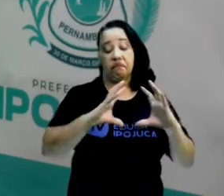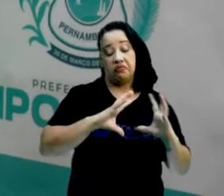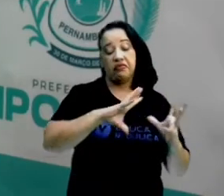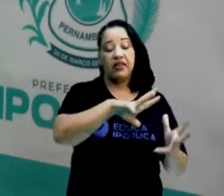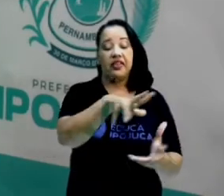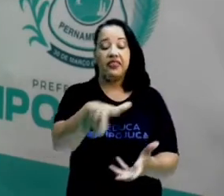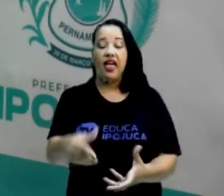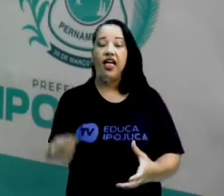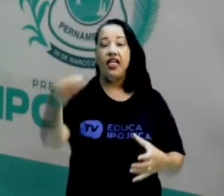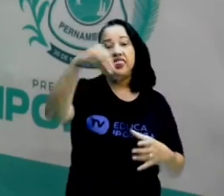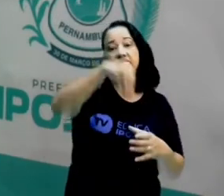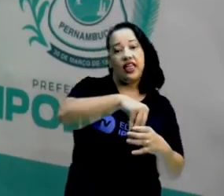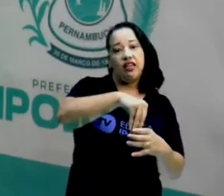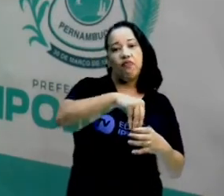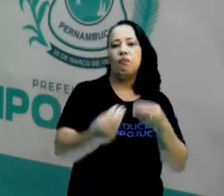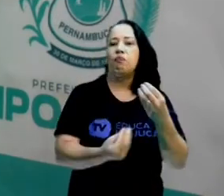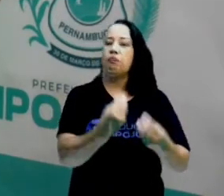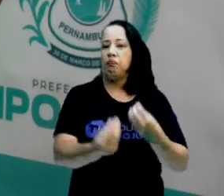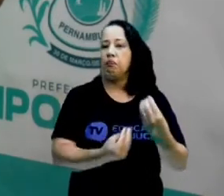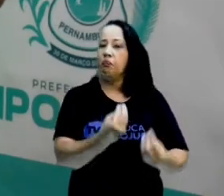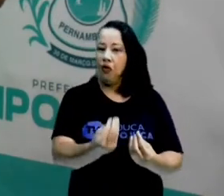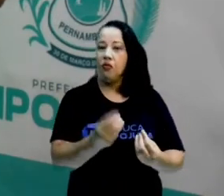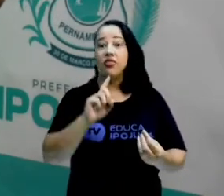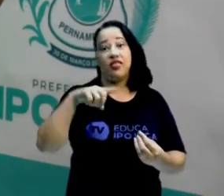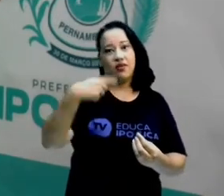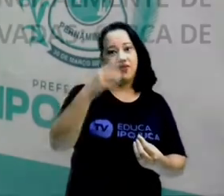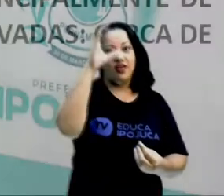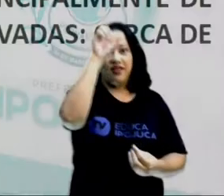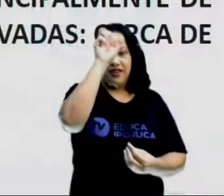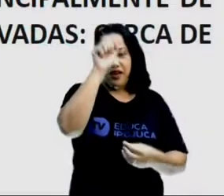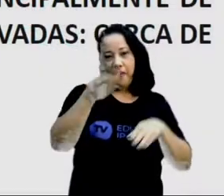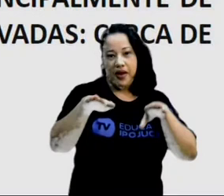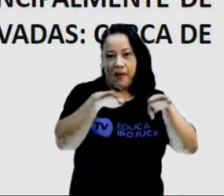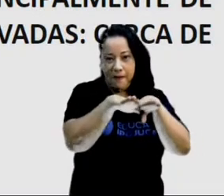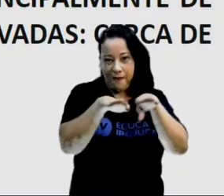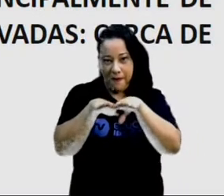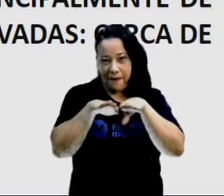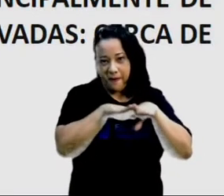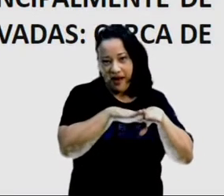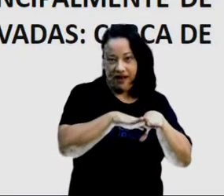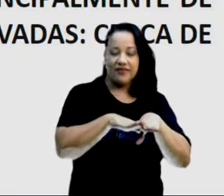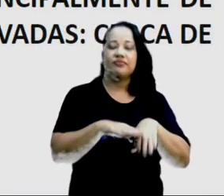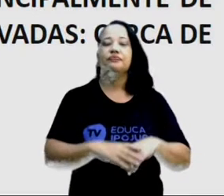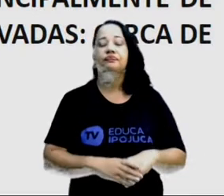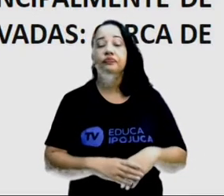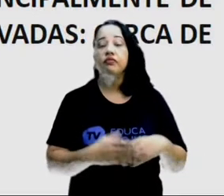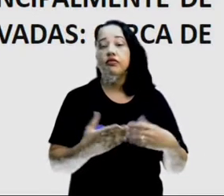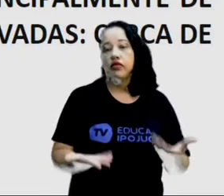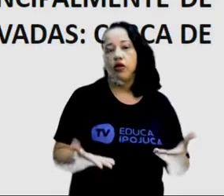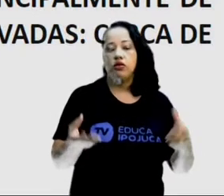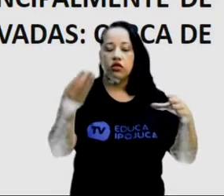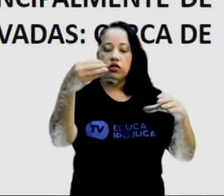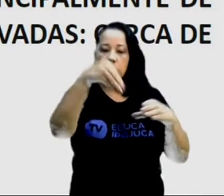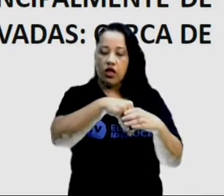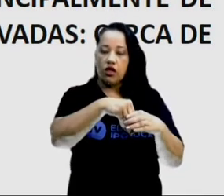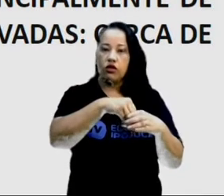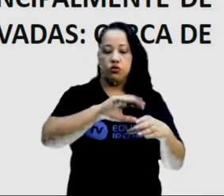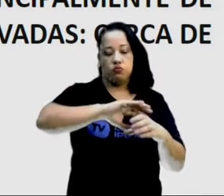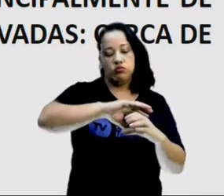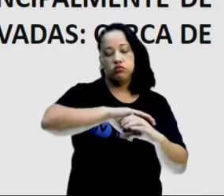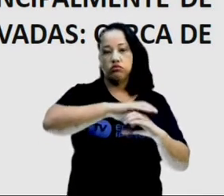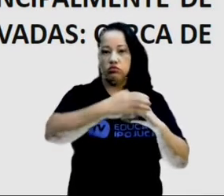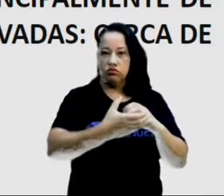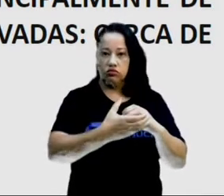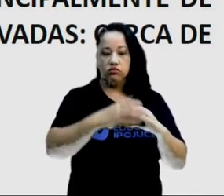para a gente poder chegar lá nas placas tectônicas. A estrutura interna da Terra, ela divide-se em três